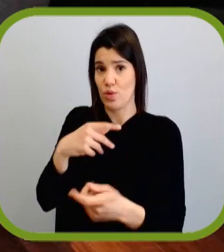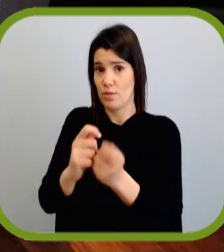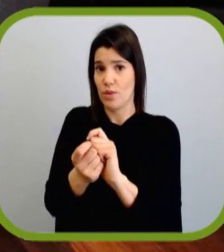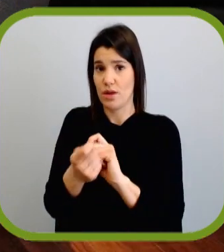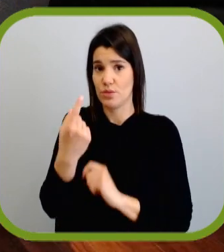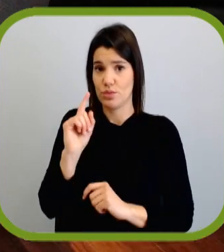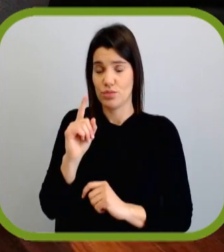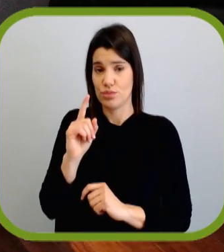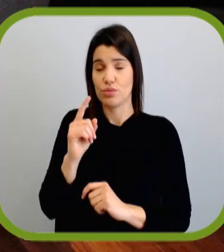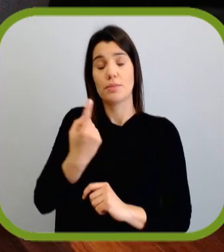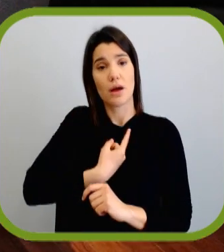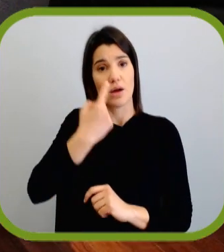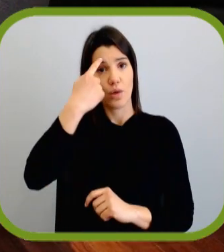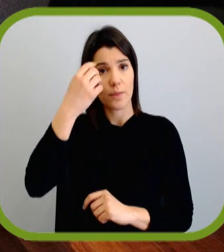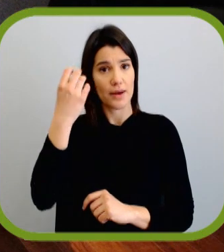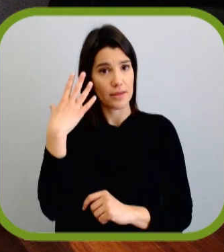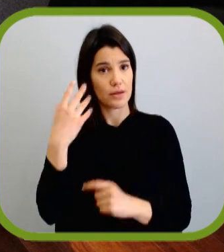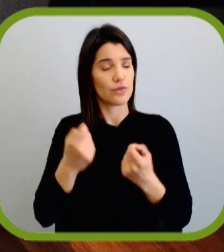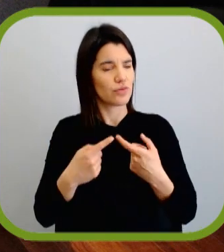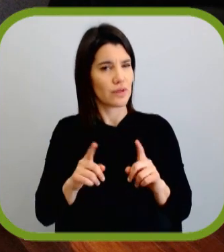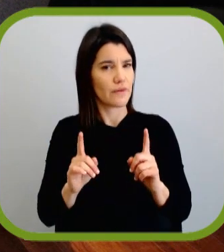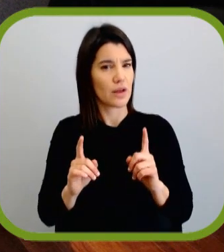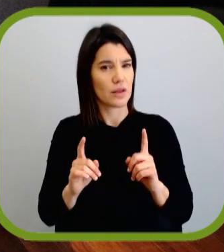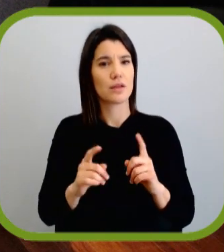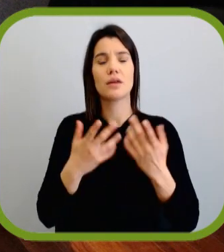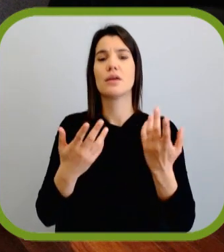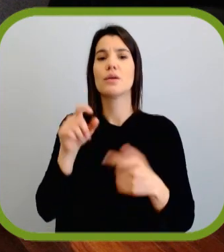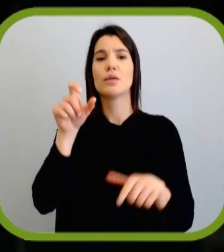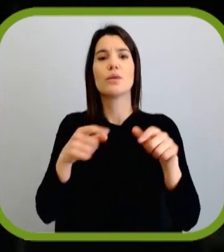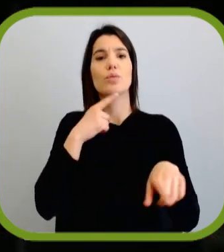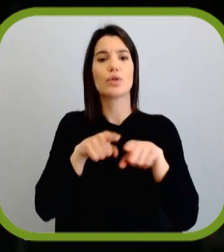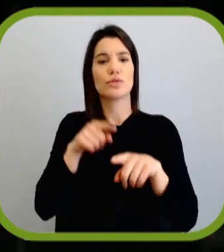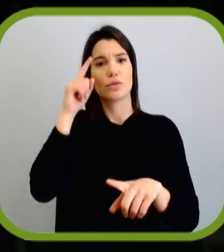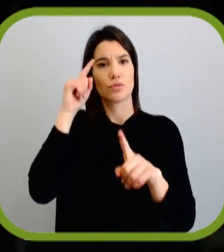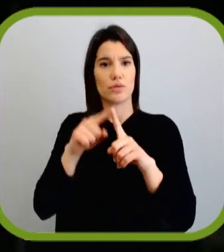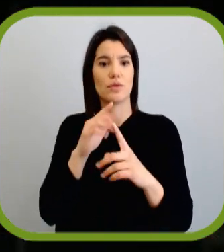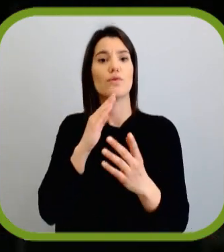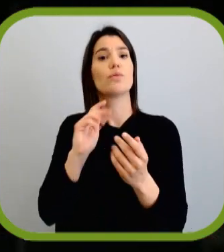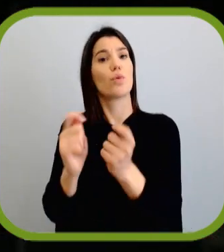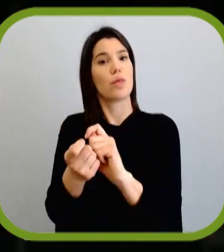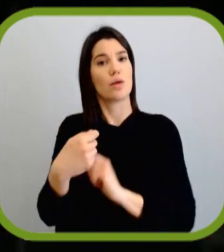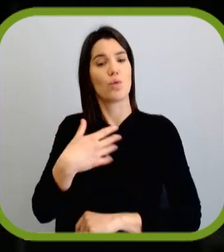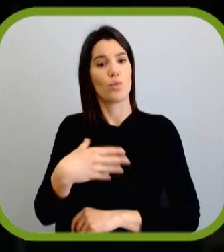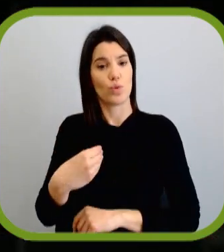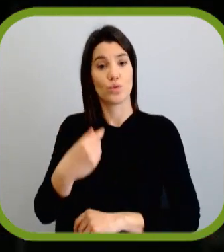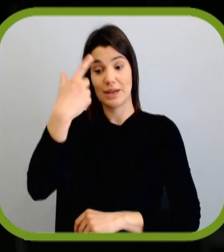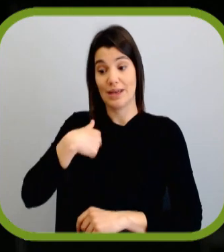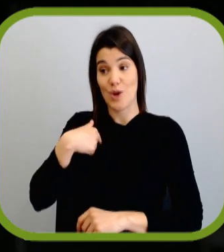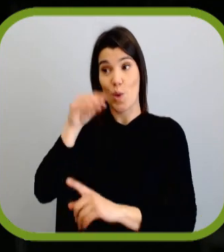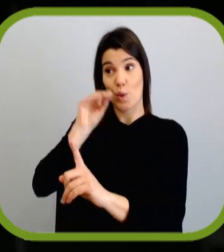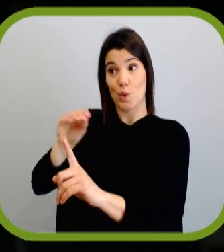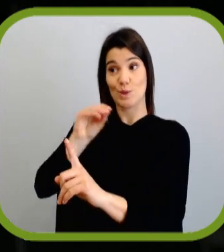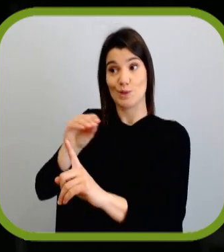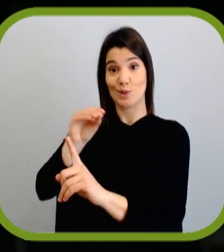mundo, tem a missão de o compreender. É um pouco diferente. Ou seja, os políticos têm o objetivo de mudar o mundo, um